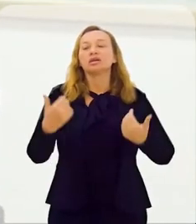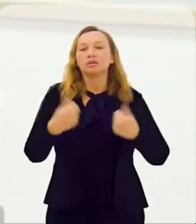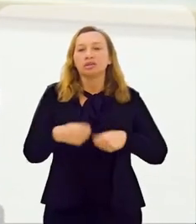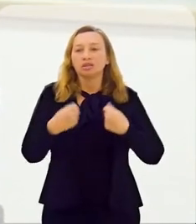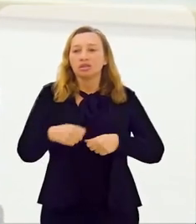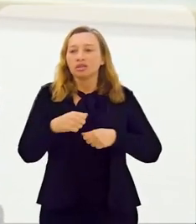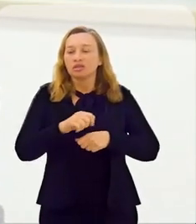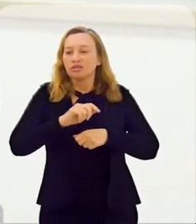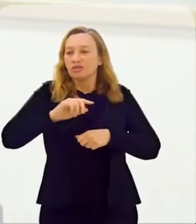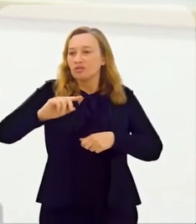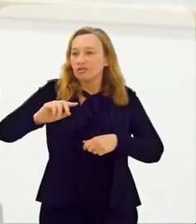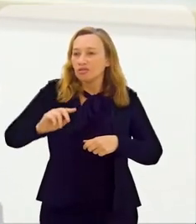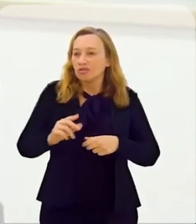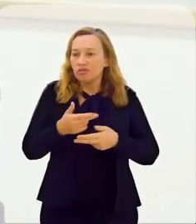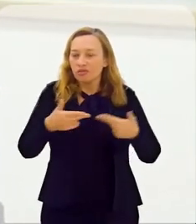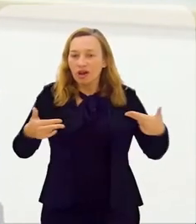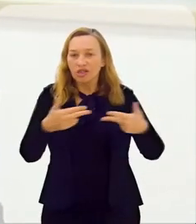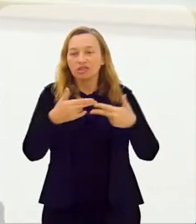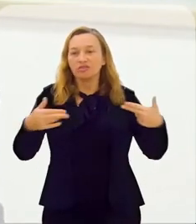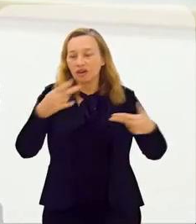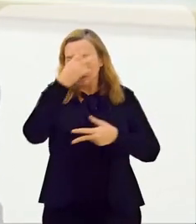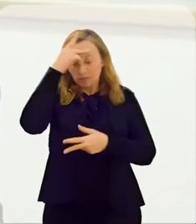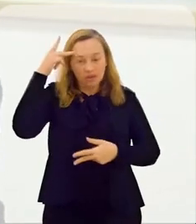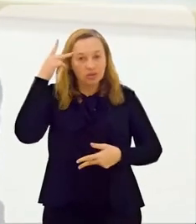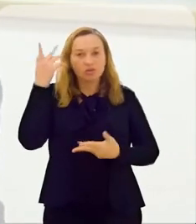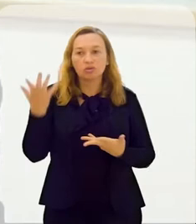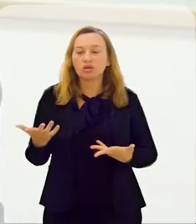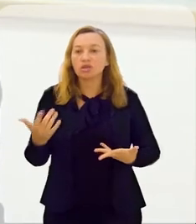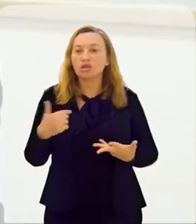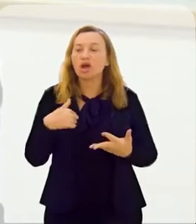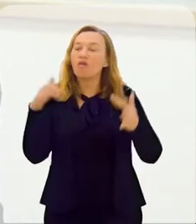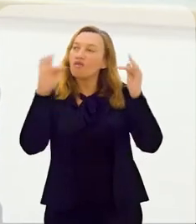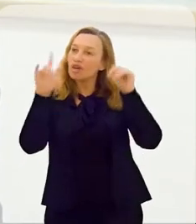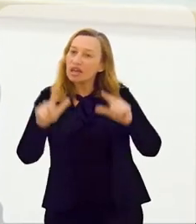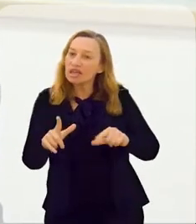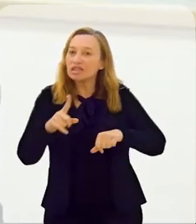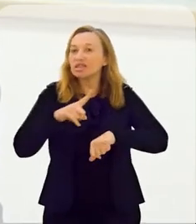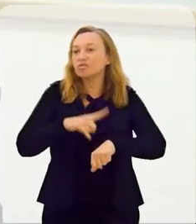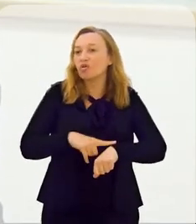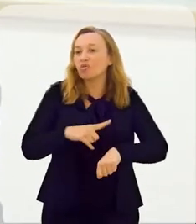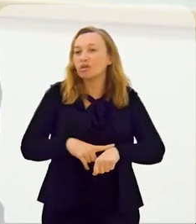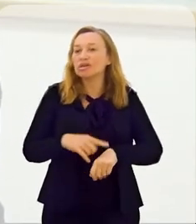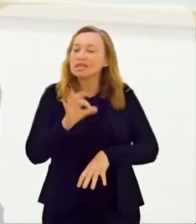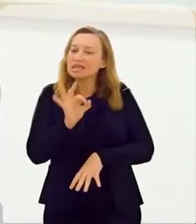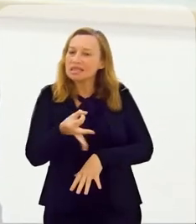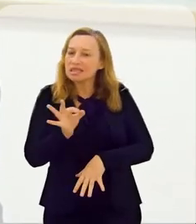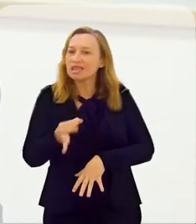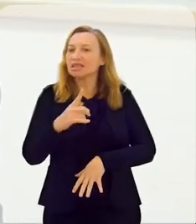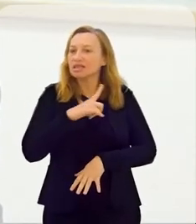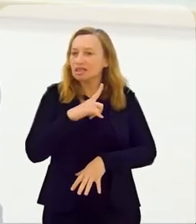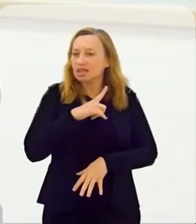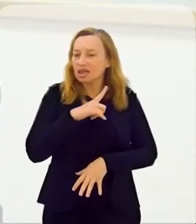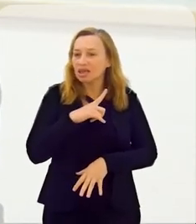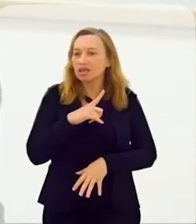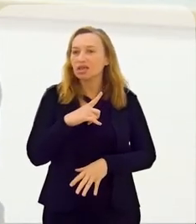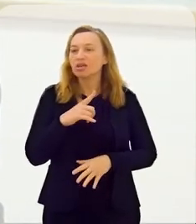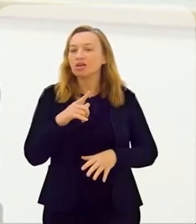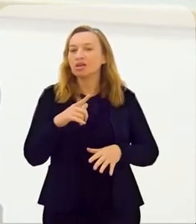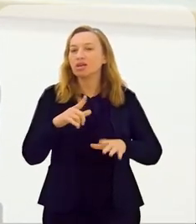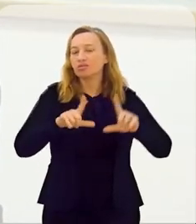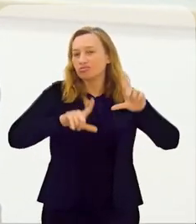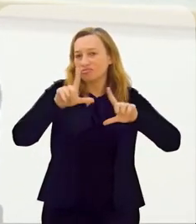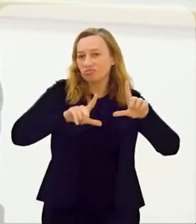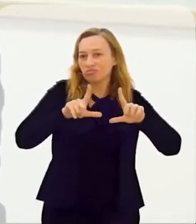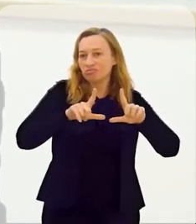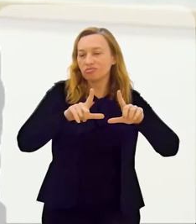amplo. Agora, para isso, tem que ter milhares de pessoas, e eu fico extremamente feliz nesse momento, que eu